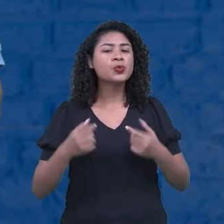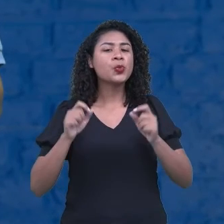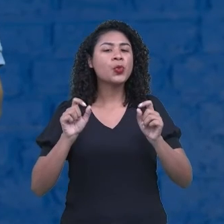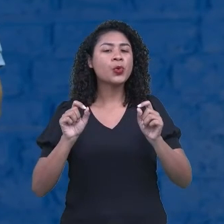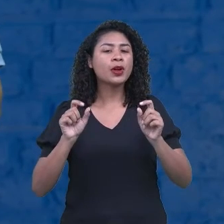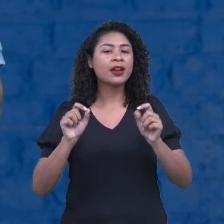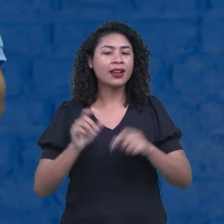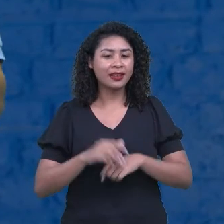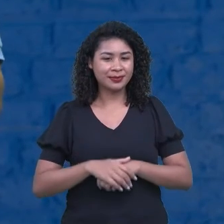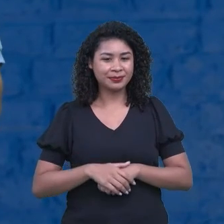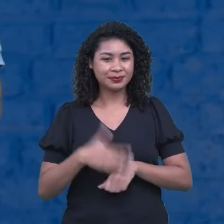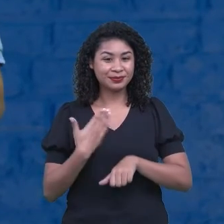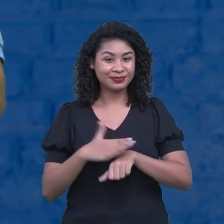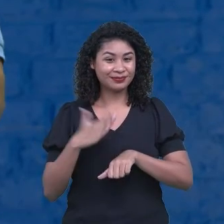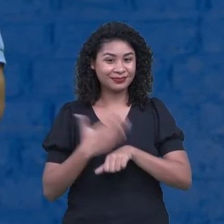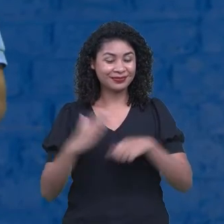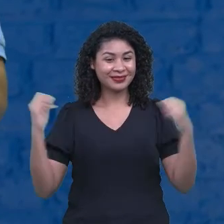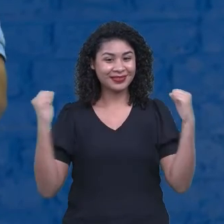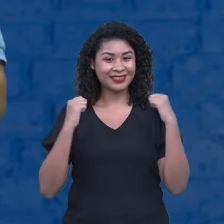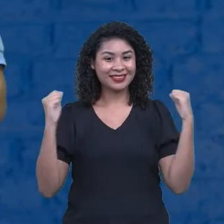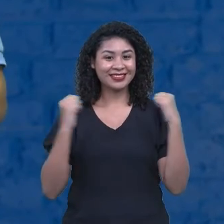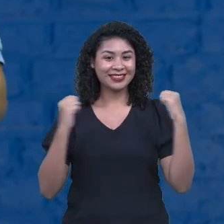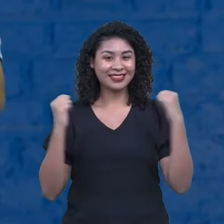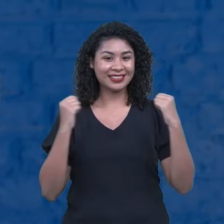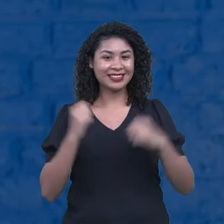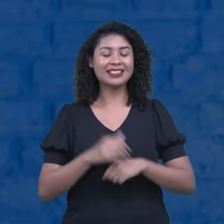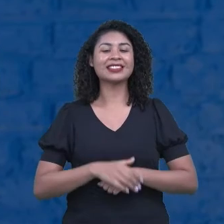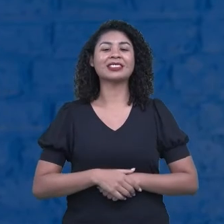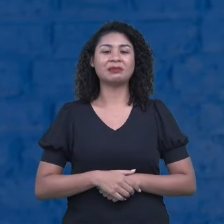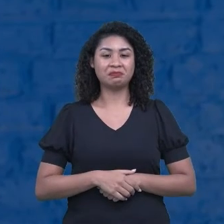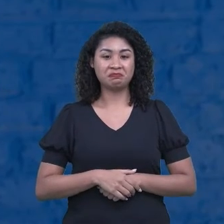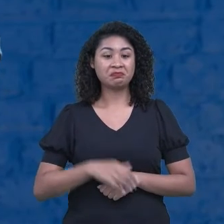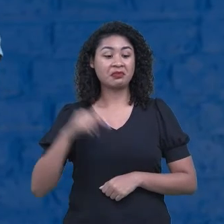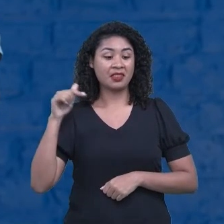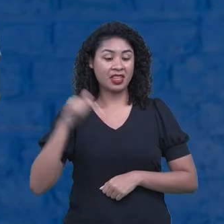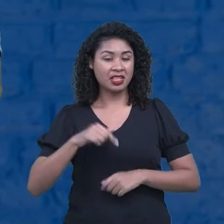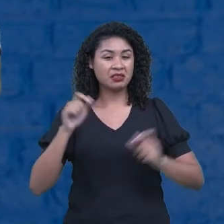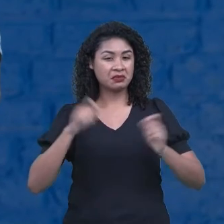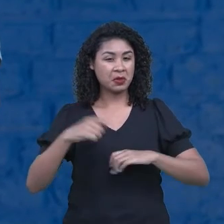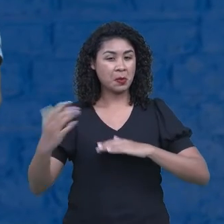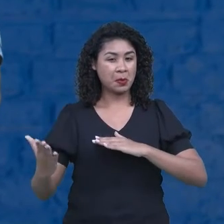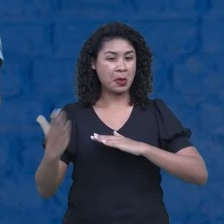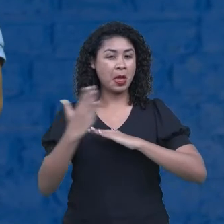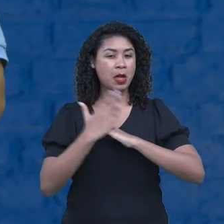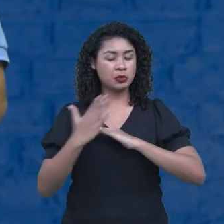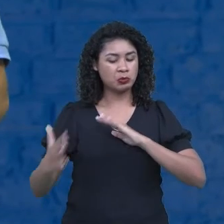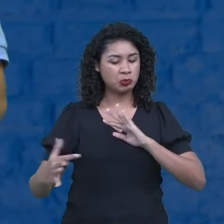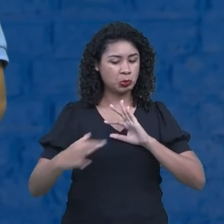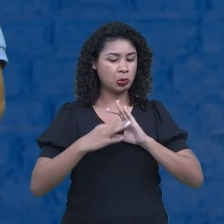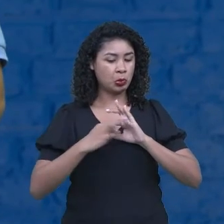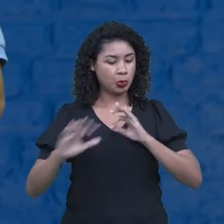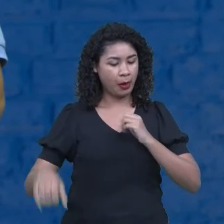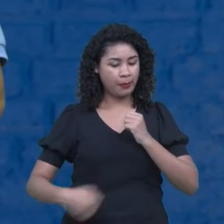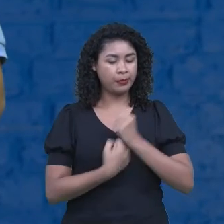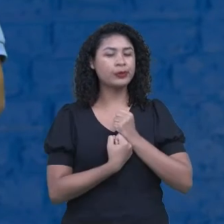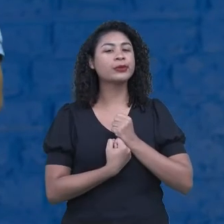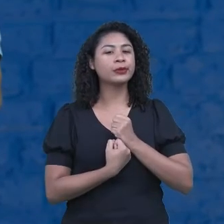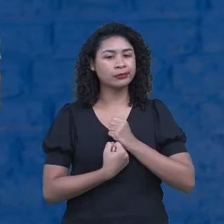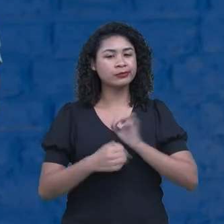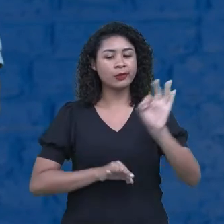Atividade física pode ser uma grande aliada nesse processo do nosso projeto de vida.